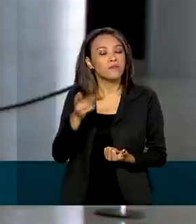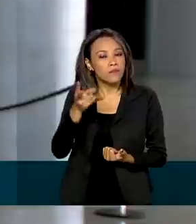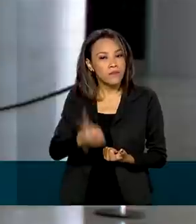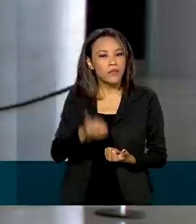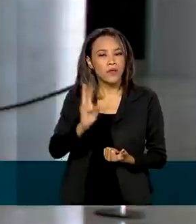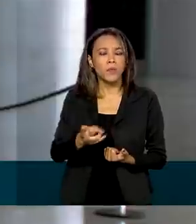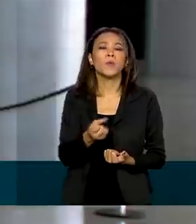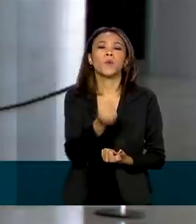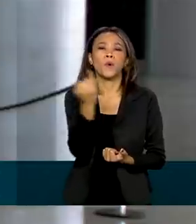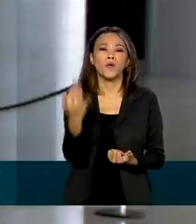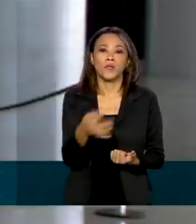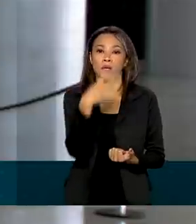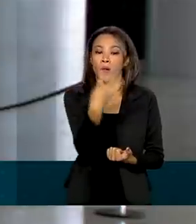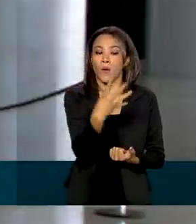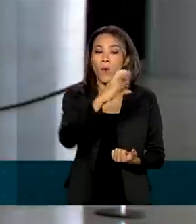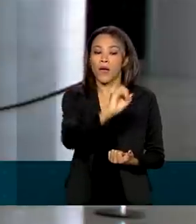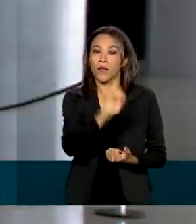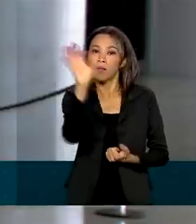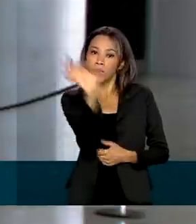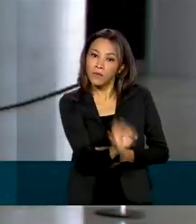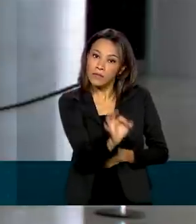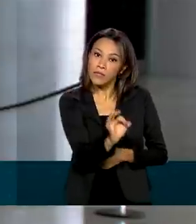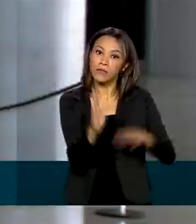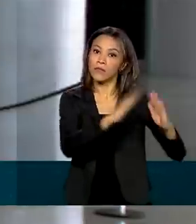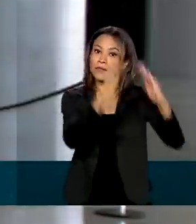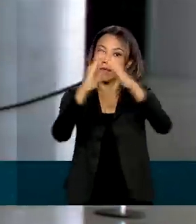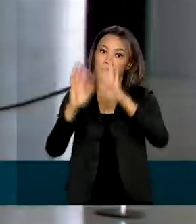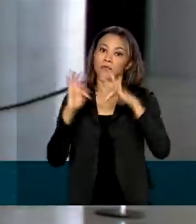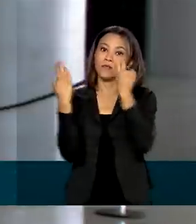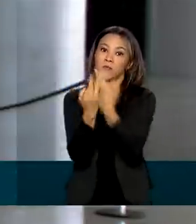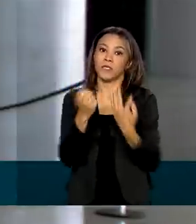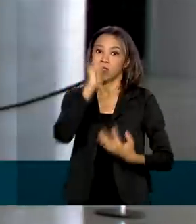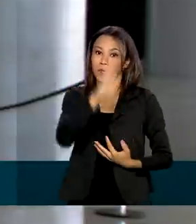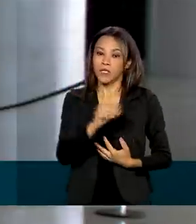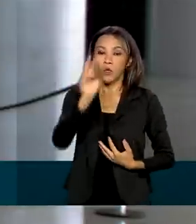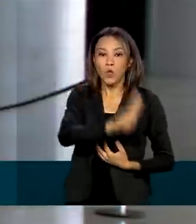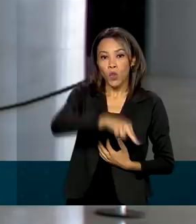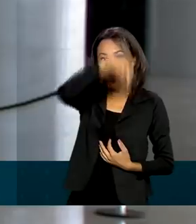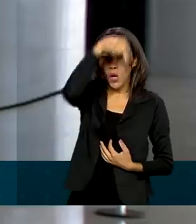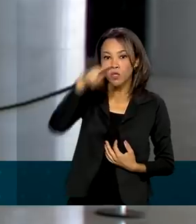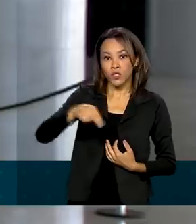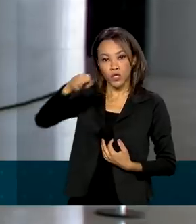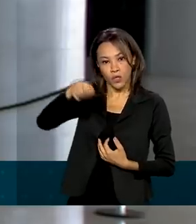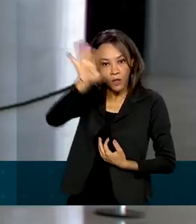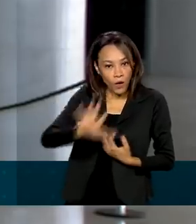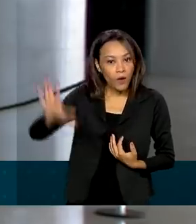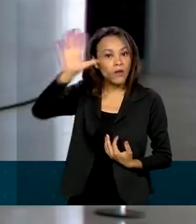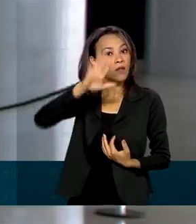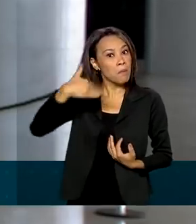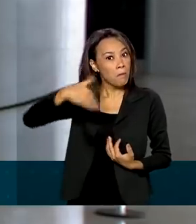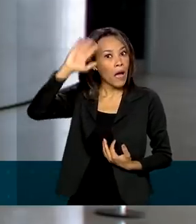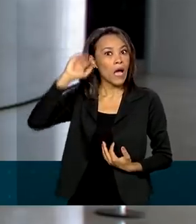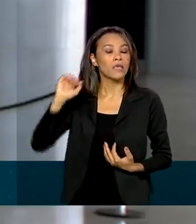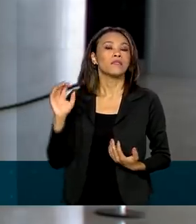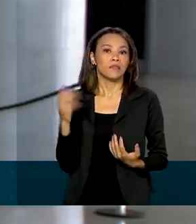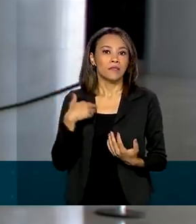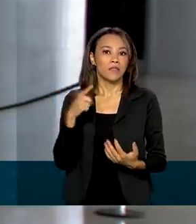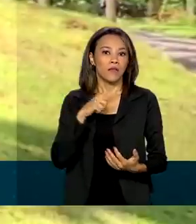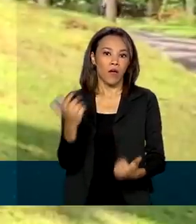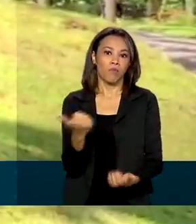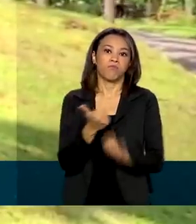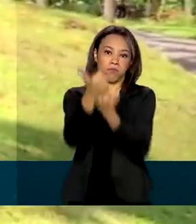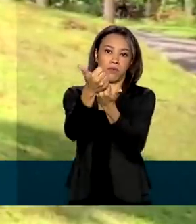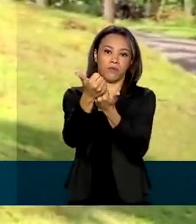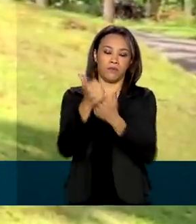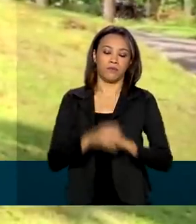em cerca de 40% das residências do país. Norte e Nordeste foram as regiões com mais casas beneficiadas.